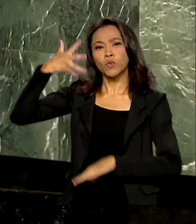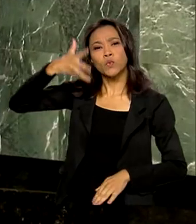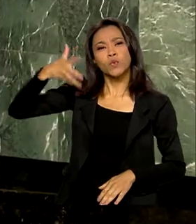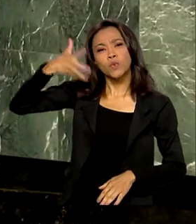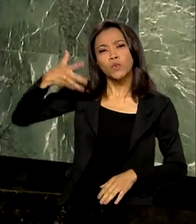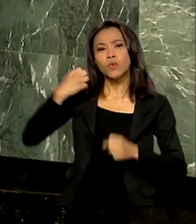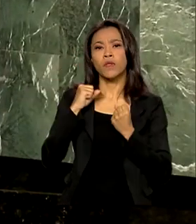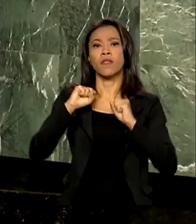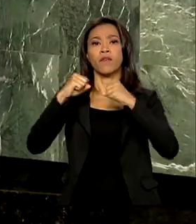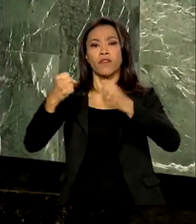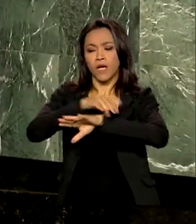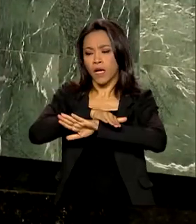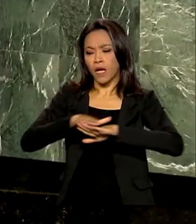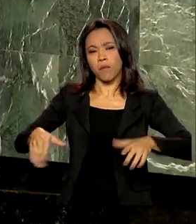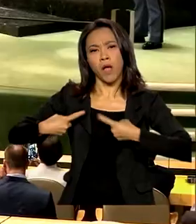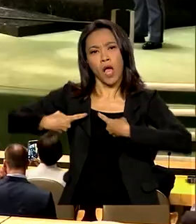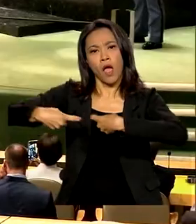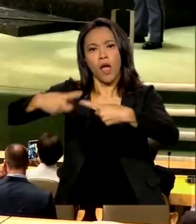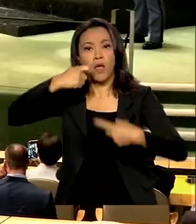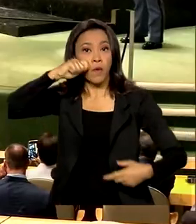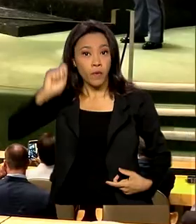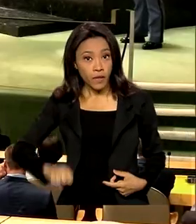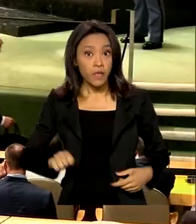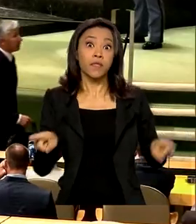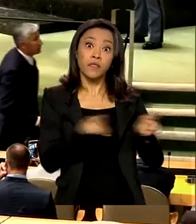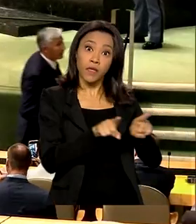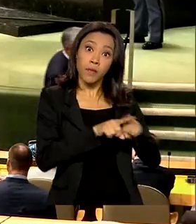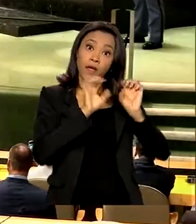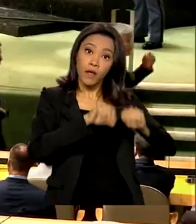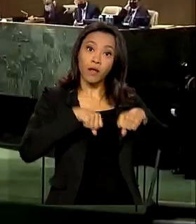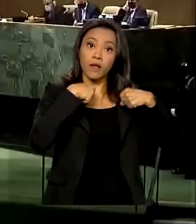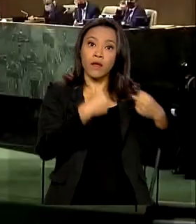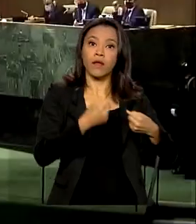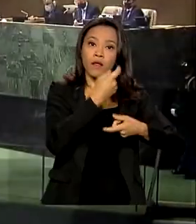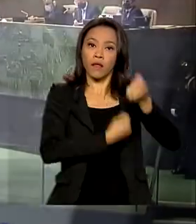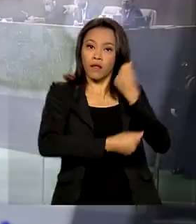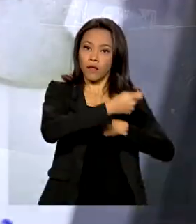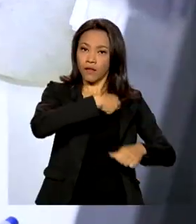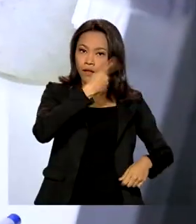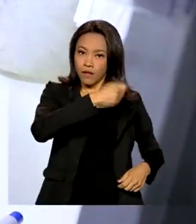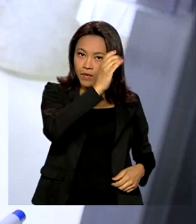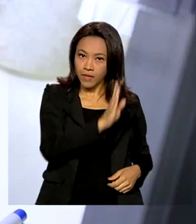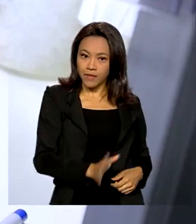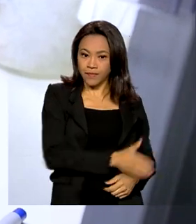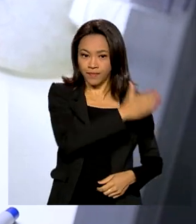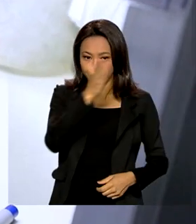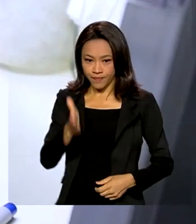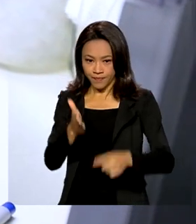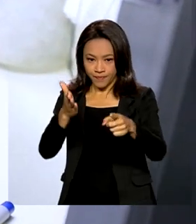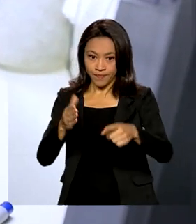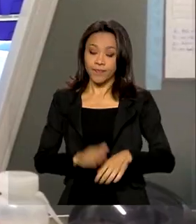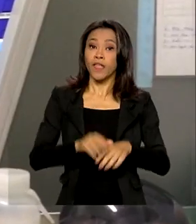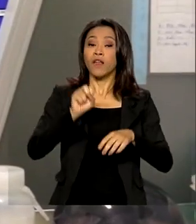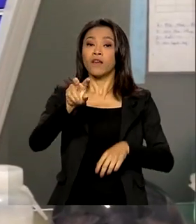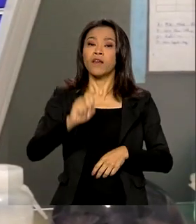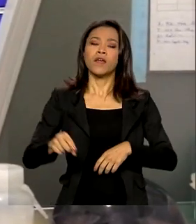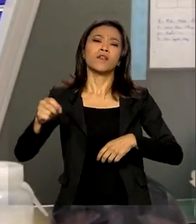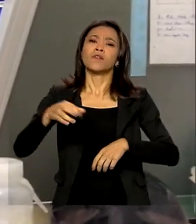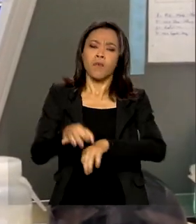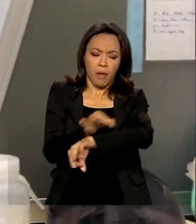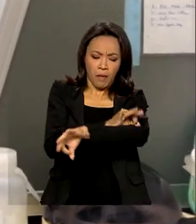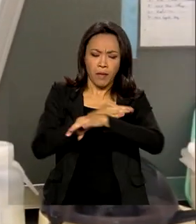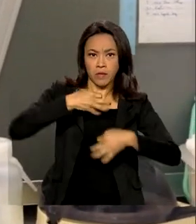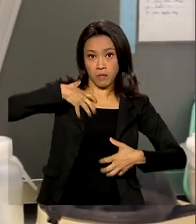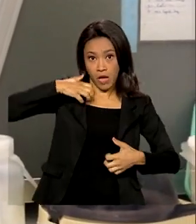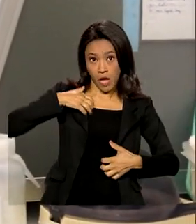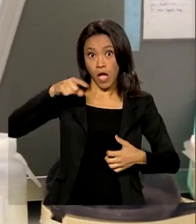cessar fogo na Ucrânia e destaca a recuperação da economia brasileira. Varíola dos macacos anvisa a prova